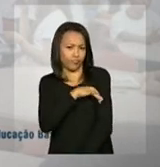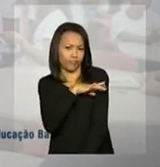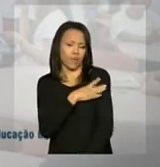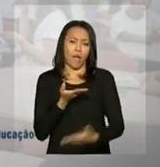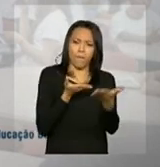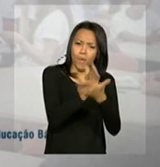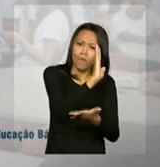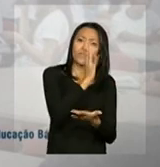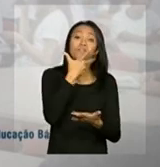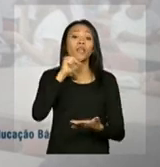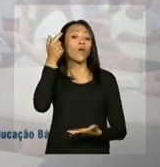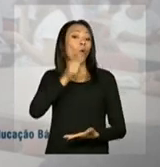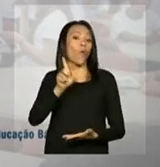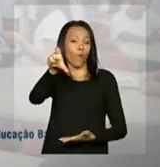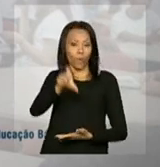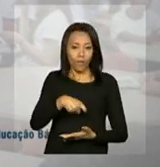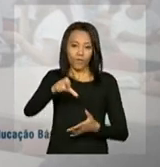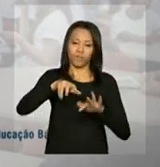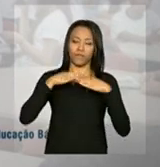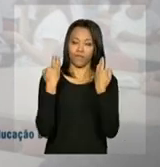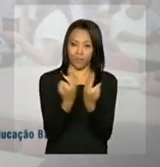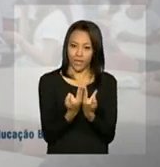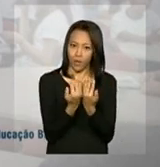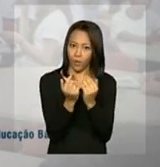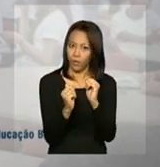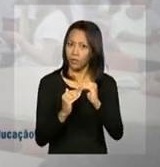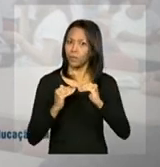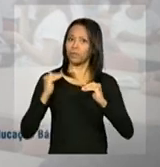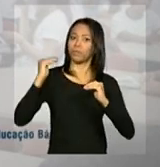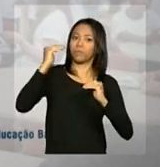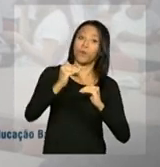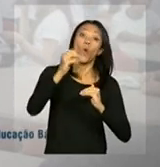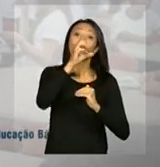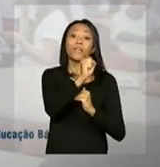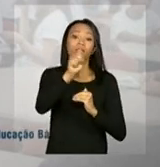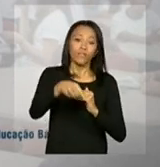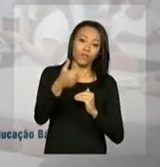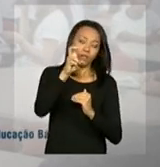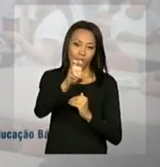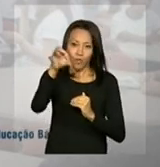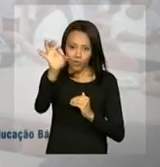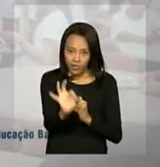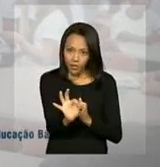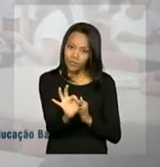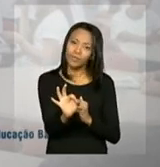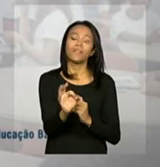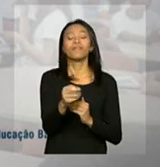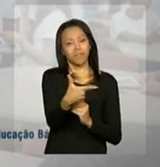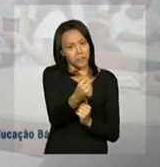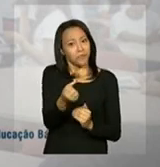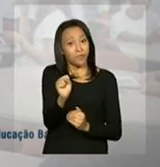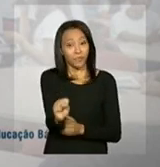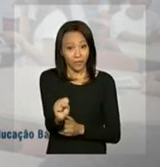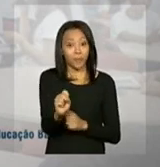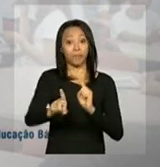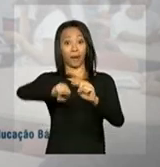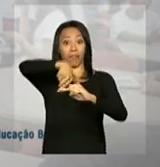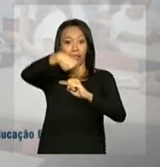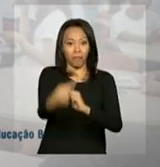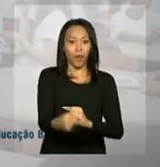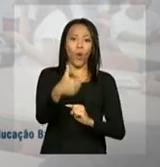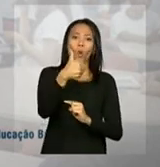a aprovação dos beneficiários do Bolsa Família passou de 80,5% em 2008 para